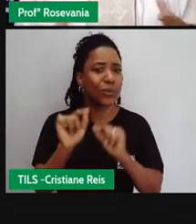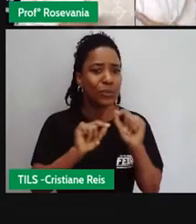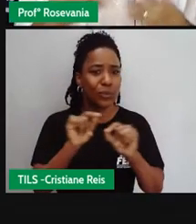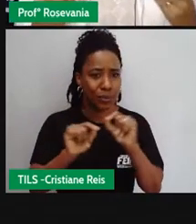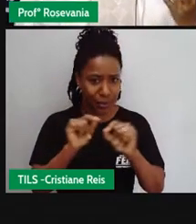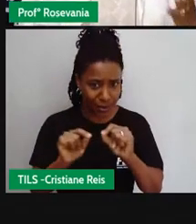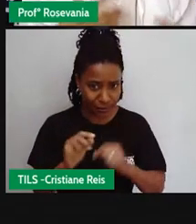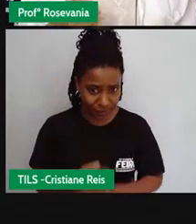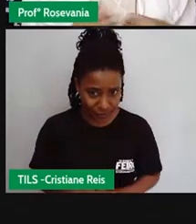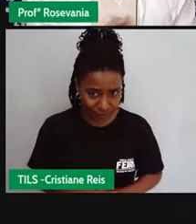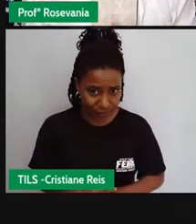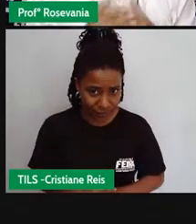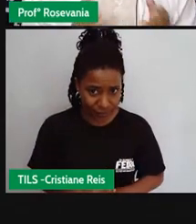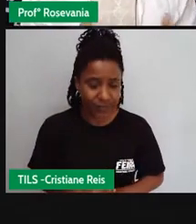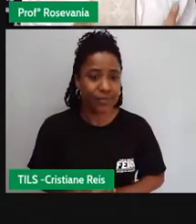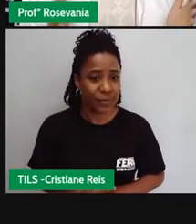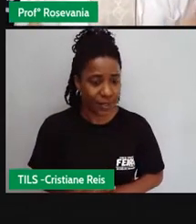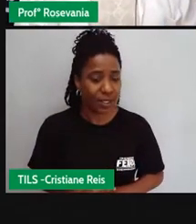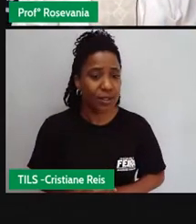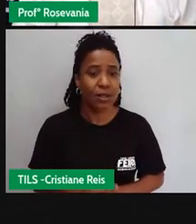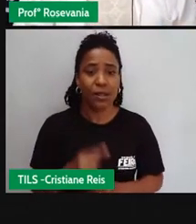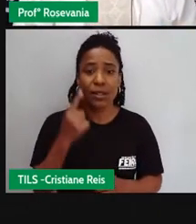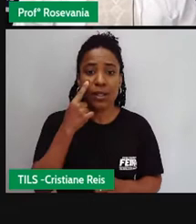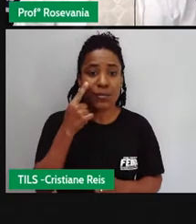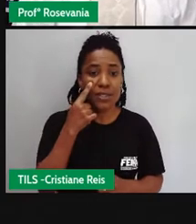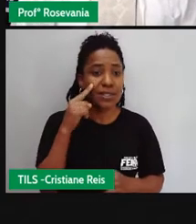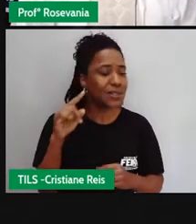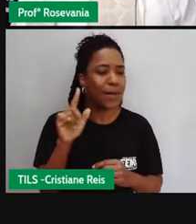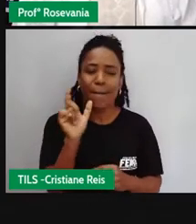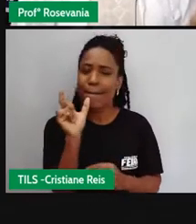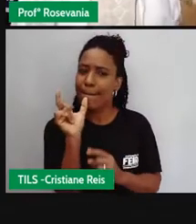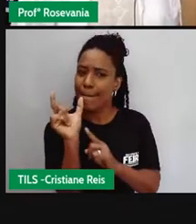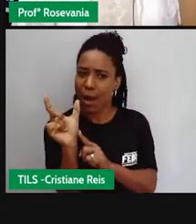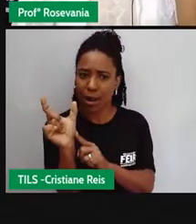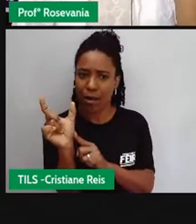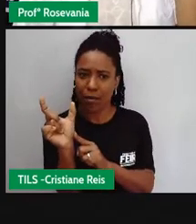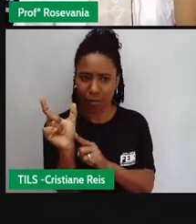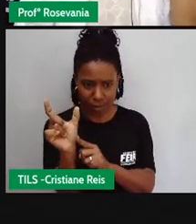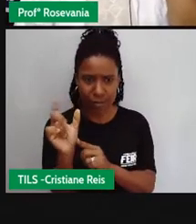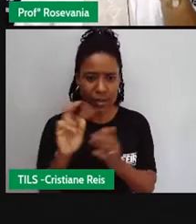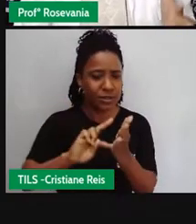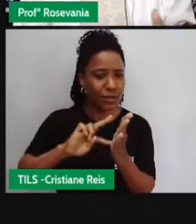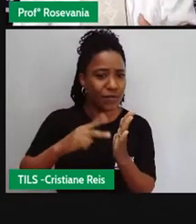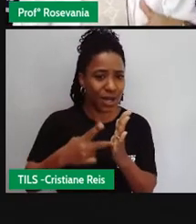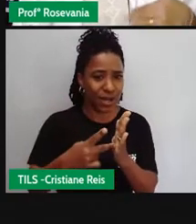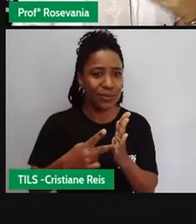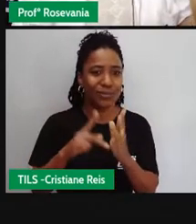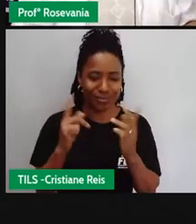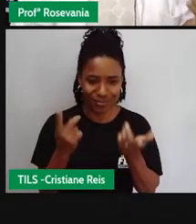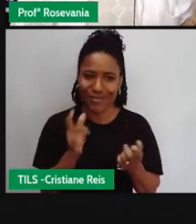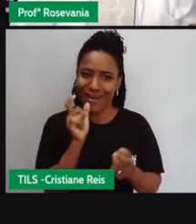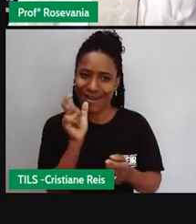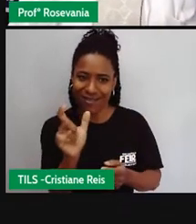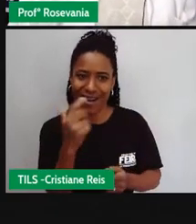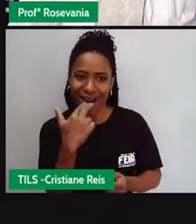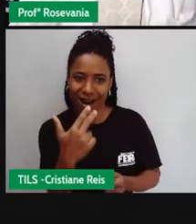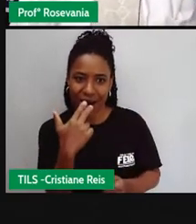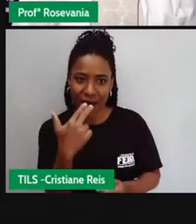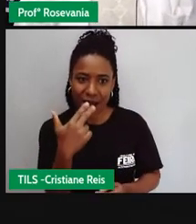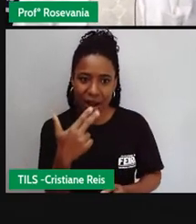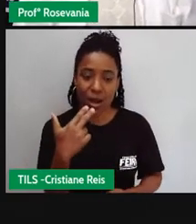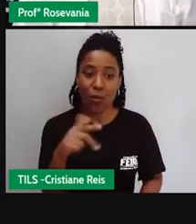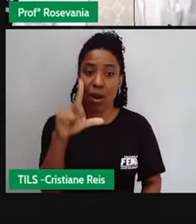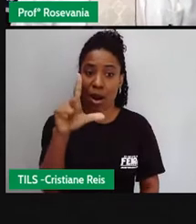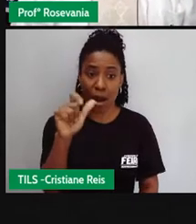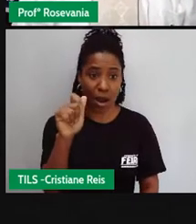tema de hoje, a gente deve entender essa comunicação. O que é isso? A palavra comunicação vem do latim, como muitas outras palavras em